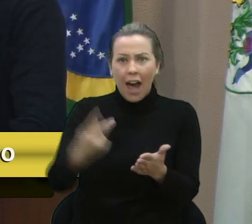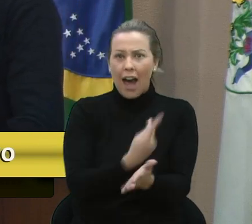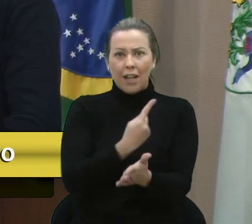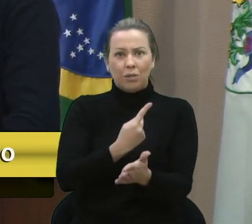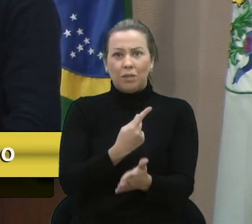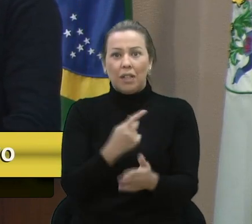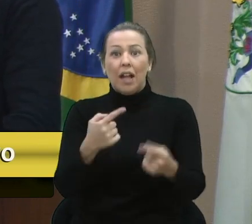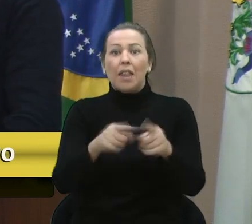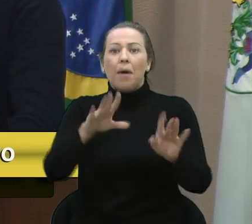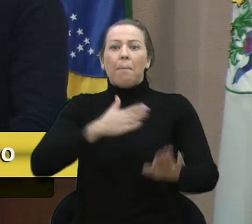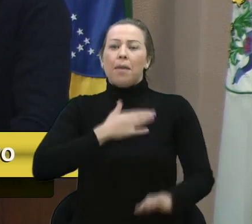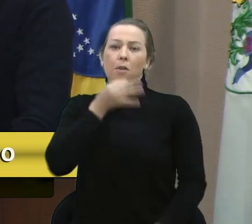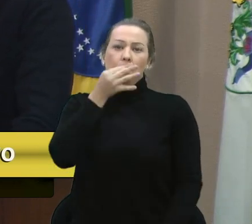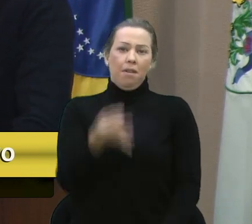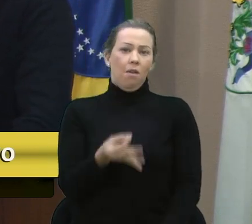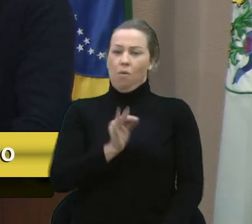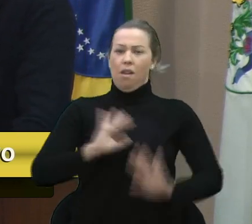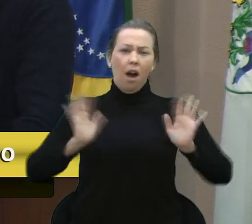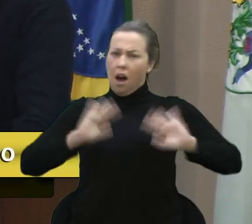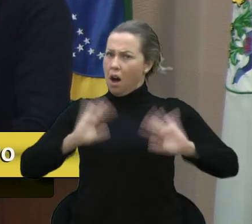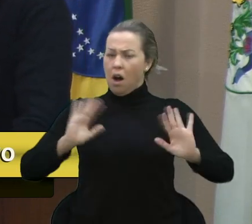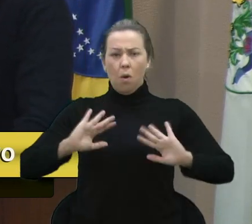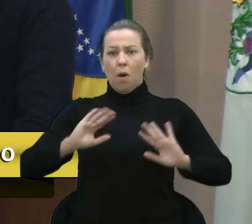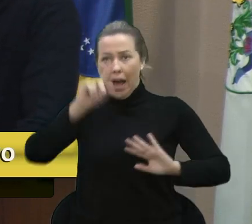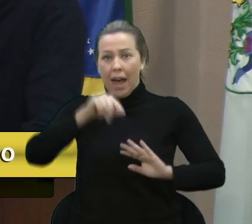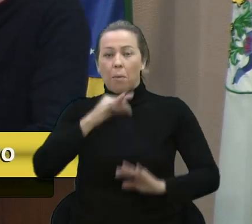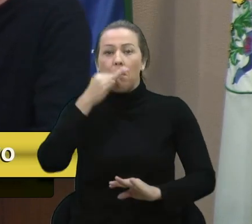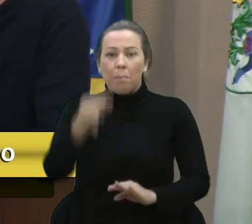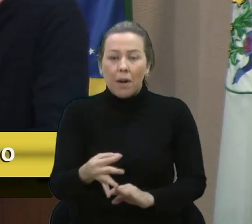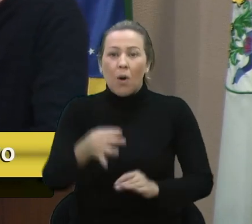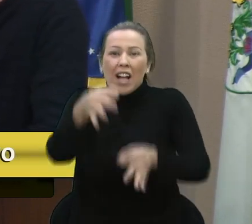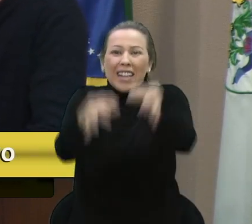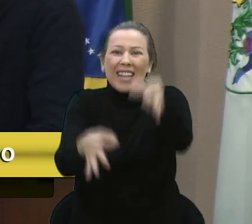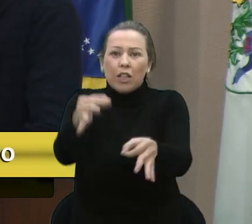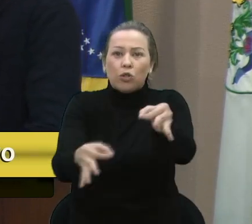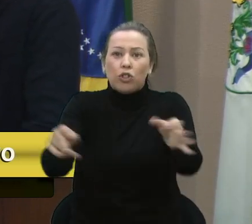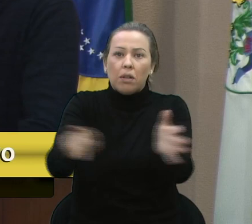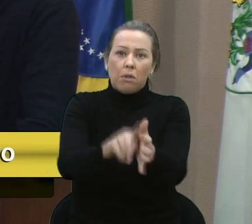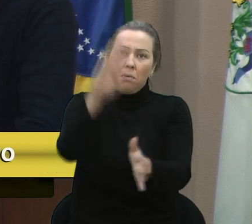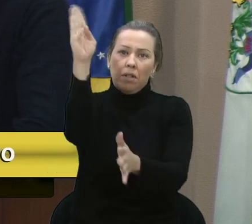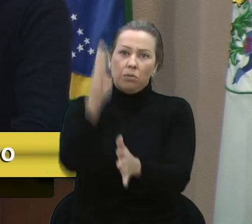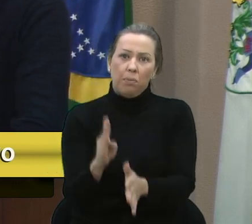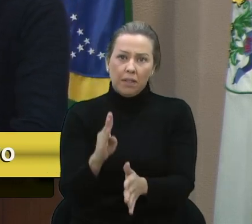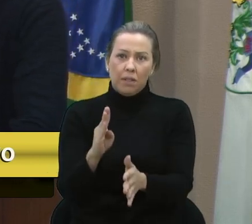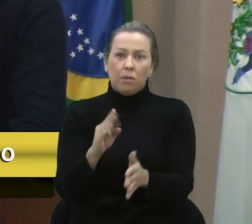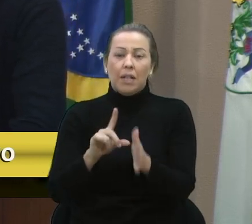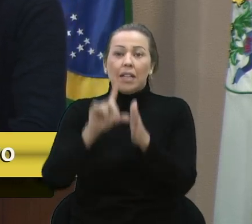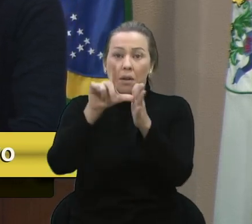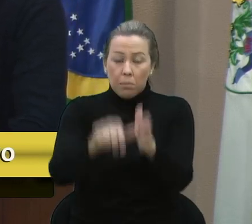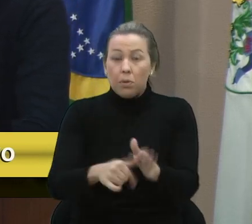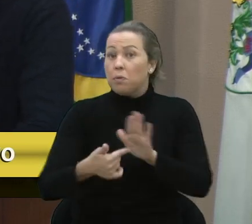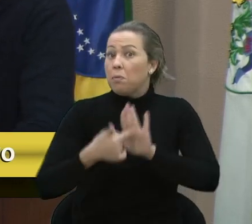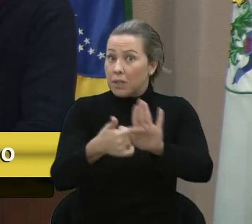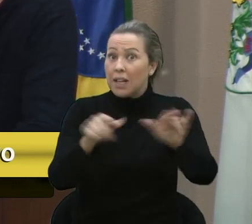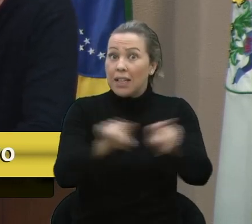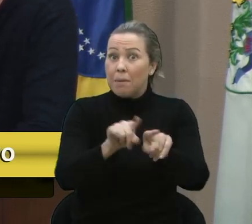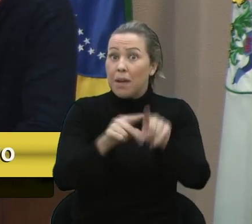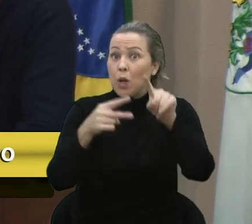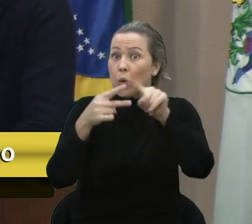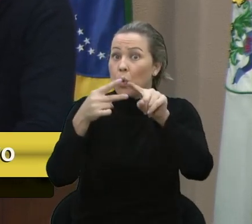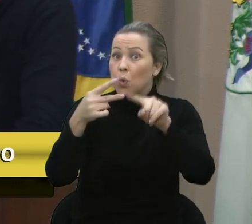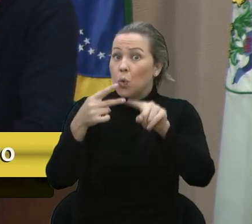posição do vereador Marcon, aqui é uma posição da Justiça brasileira. E, em seguida, vou trazer, inclusive, duas